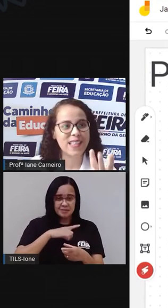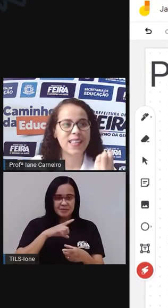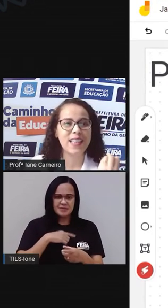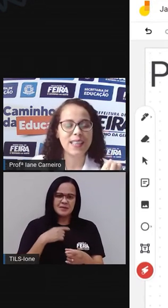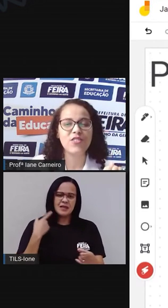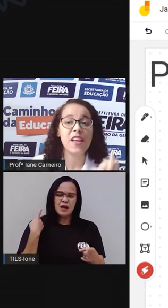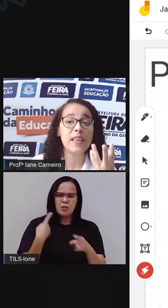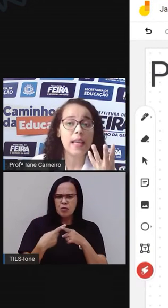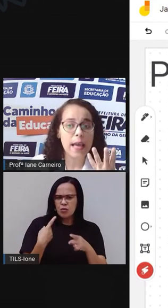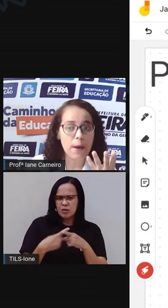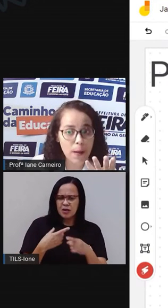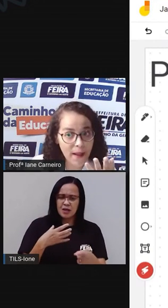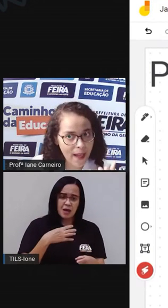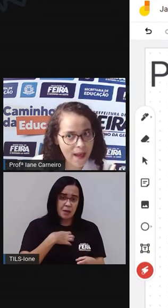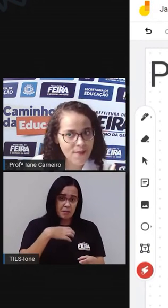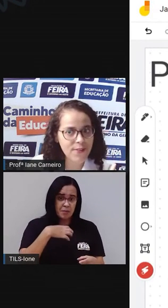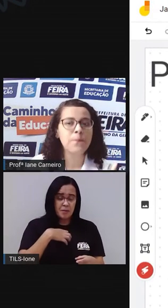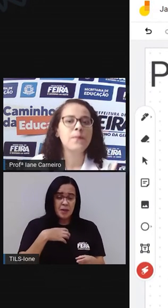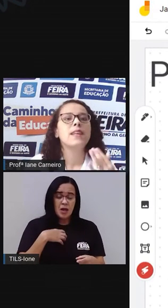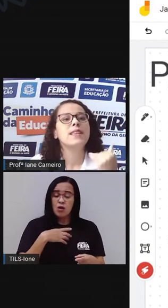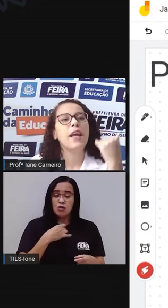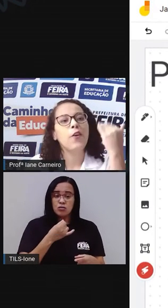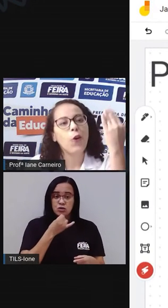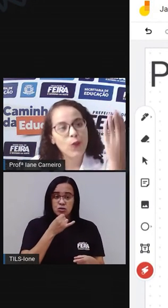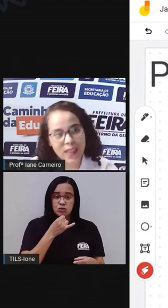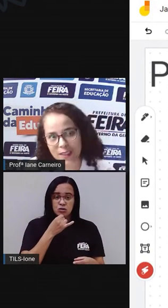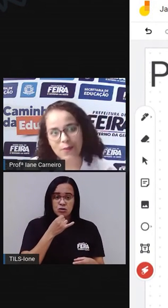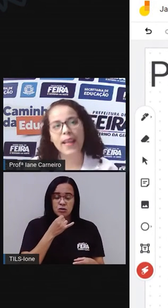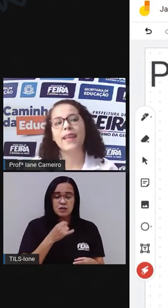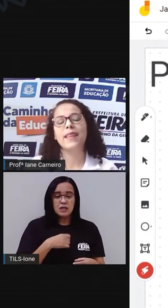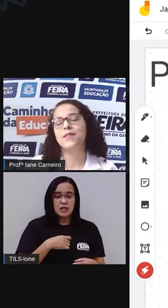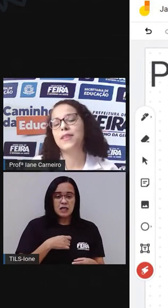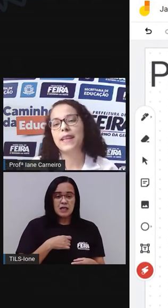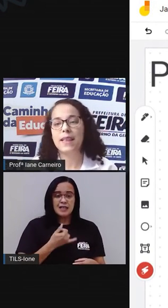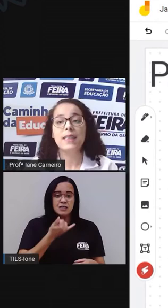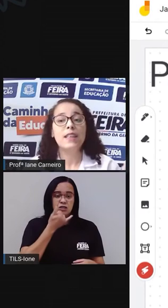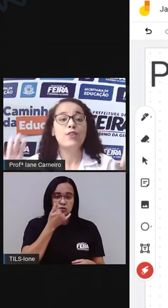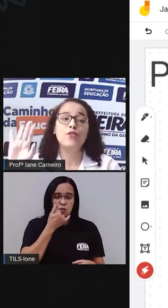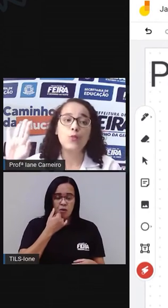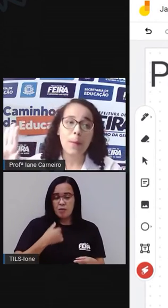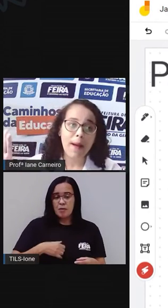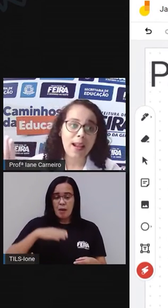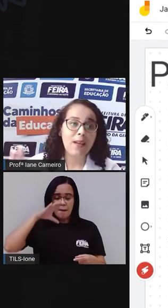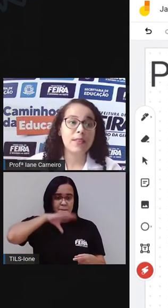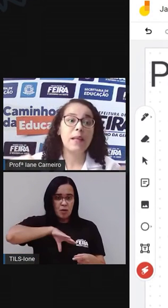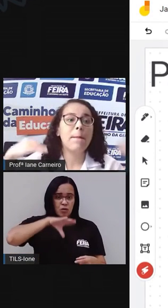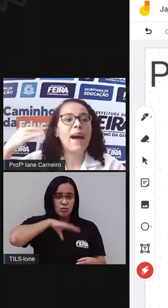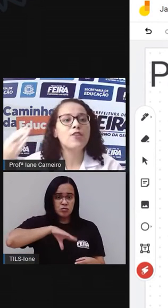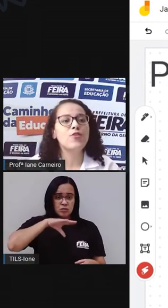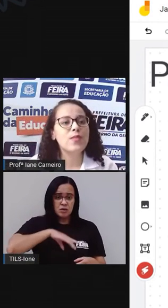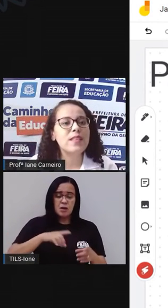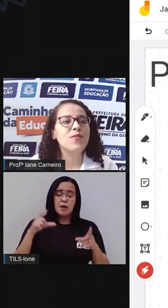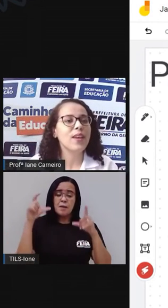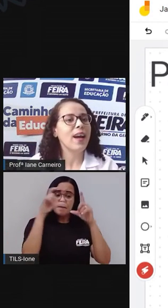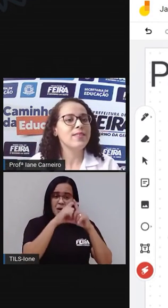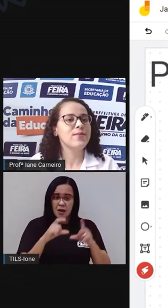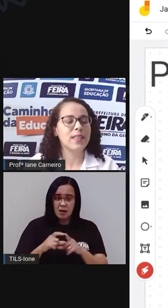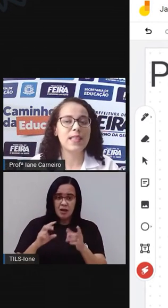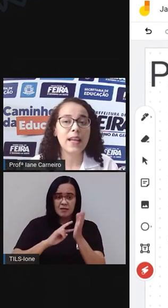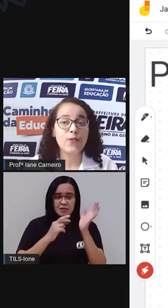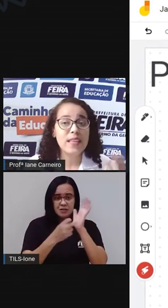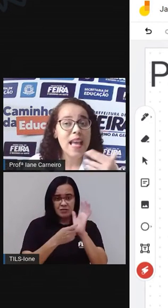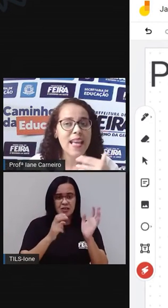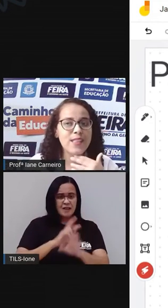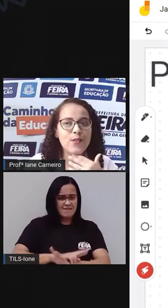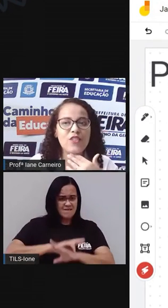coisas lindas, né? Que é uma palavra ter outra dentro dela, de uma palavra ter mais de um significado,